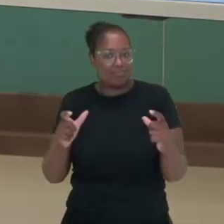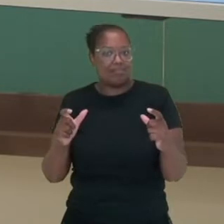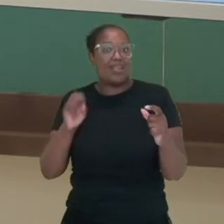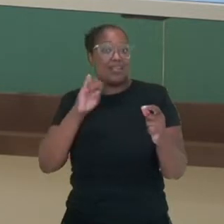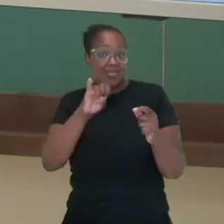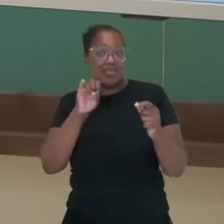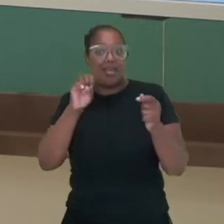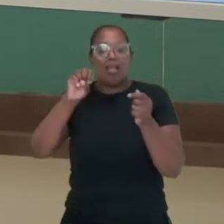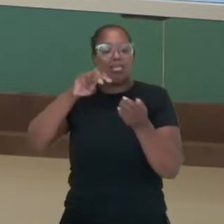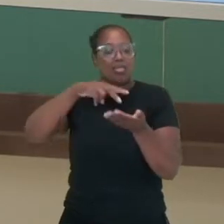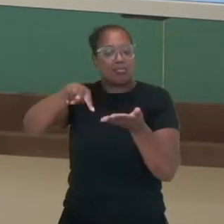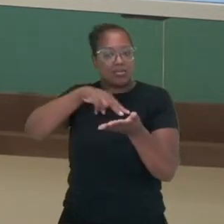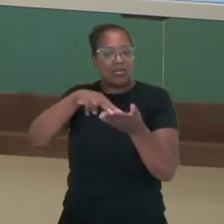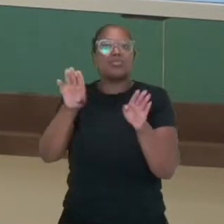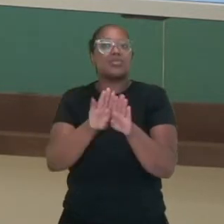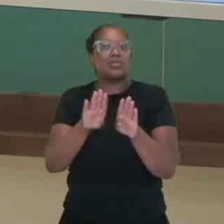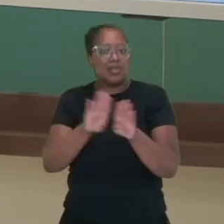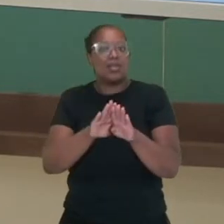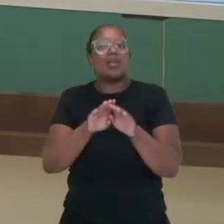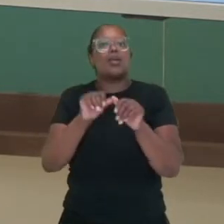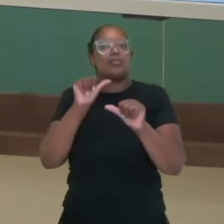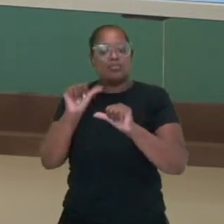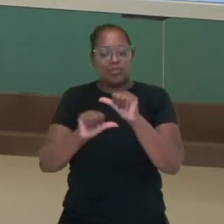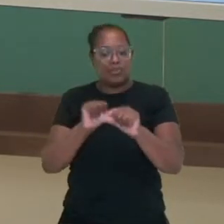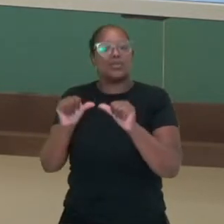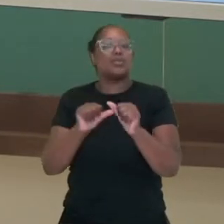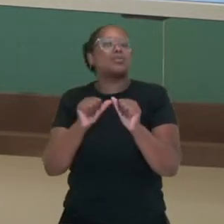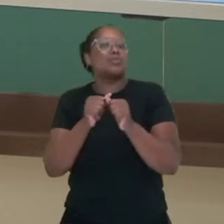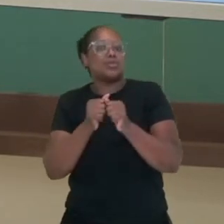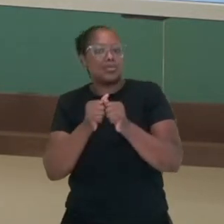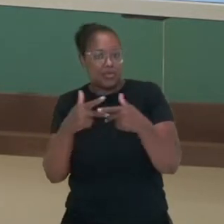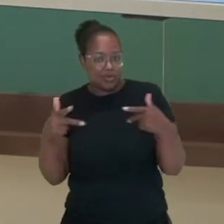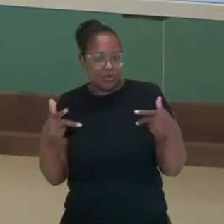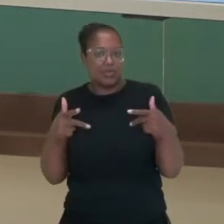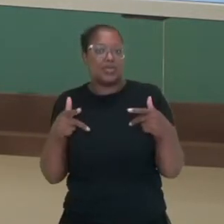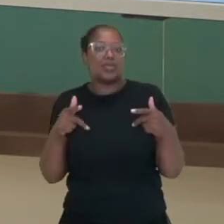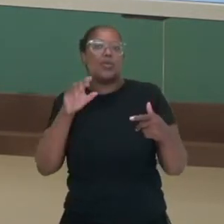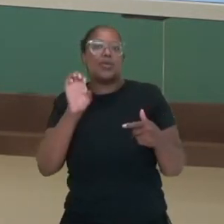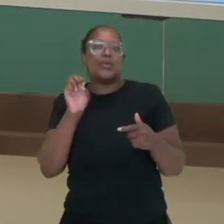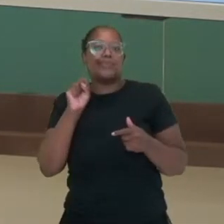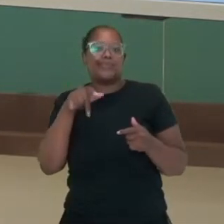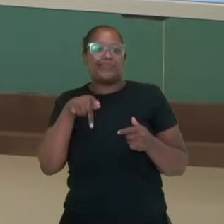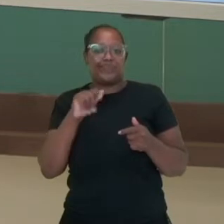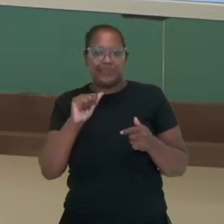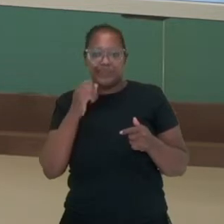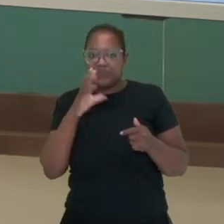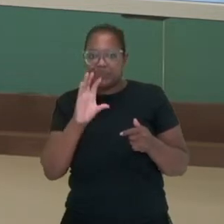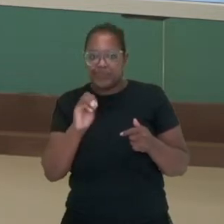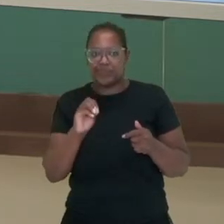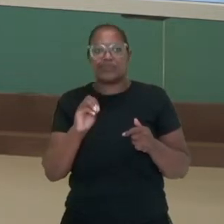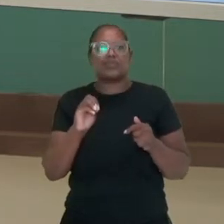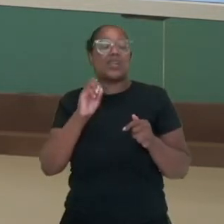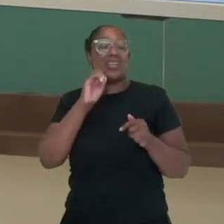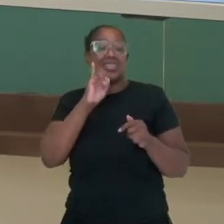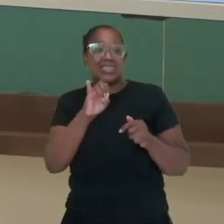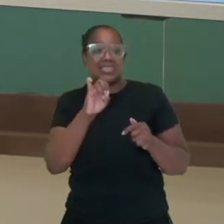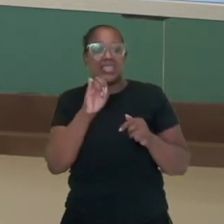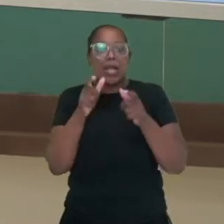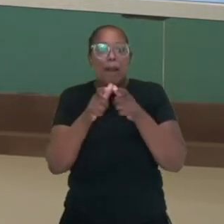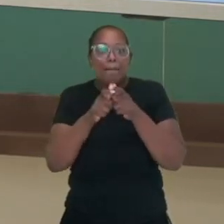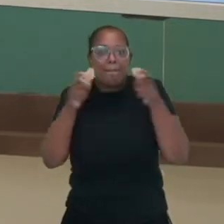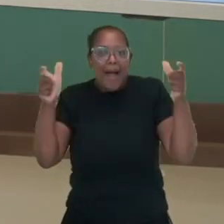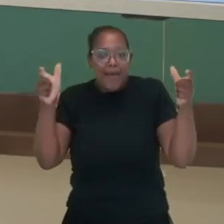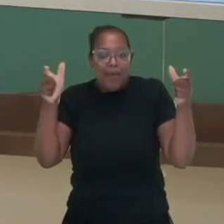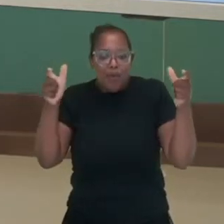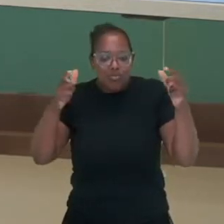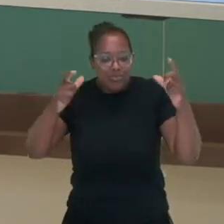dançamos, temos que levar em conta essa mudança de espaços, ok? Quanto maior o